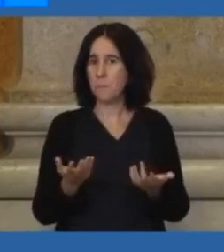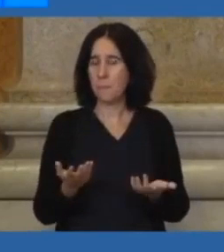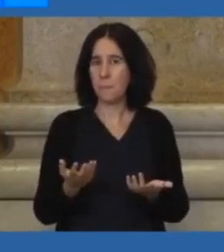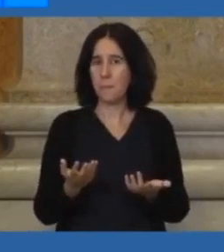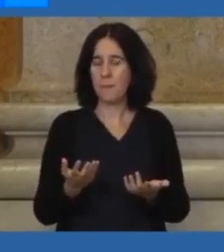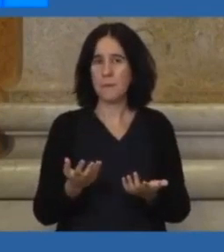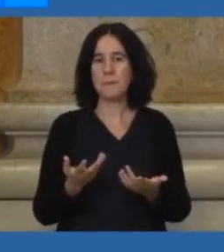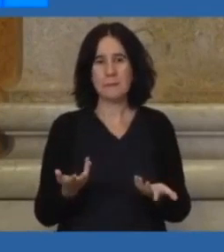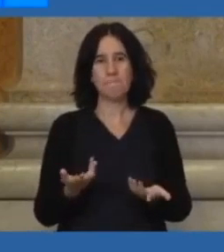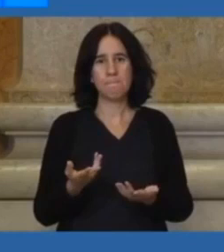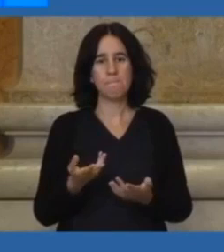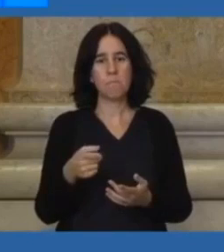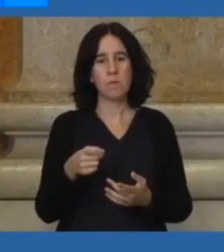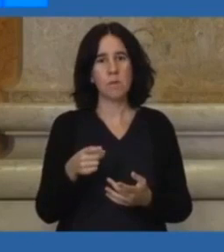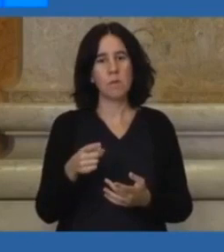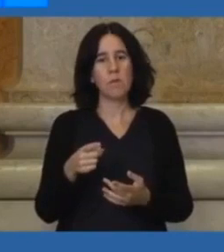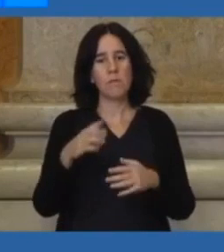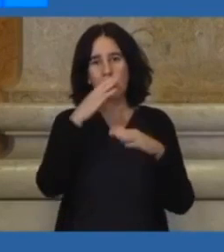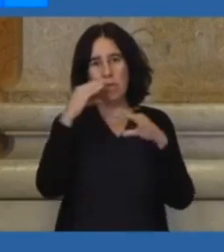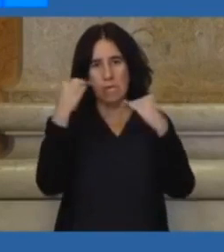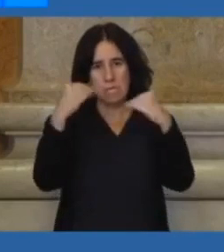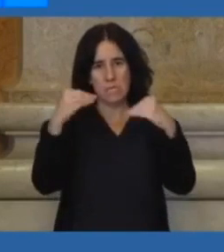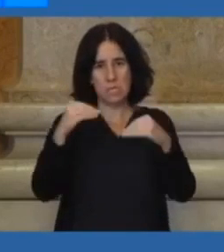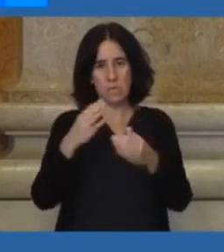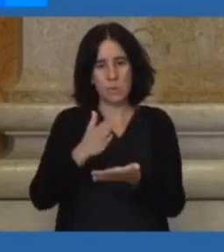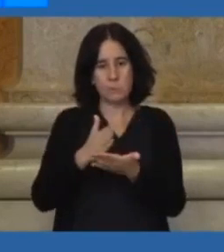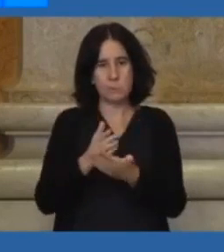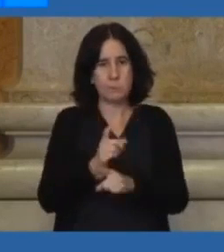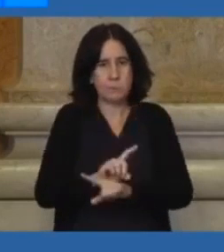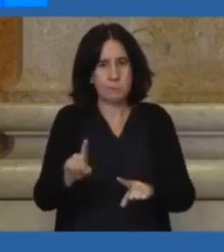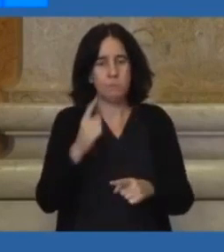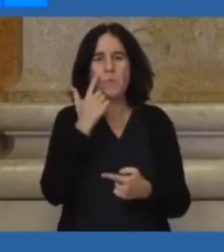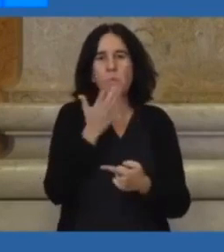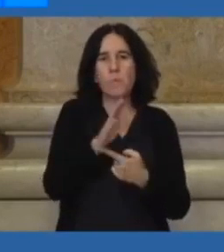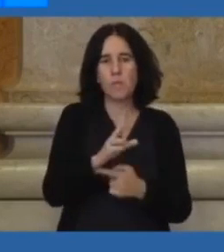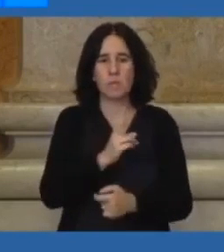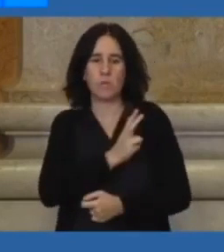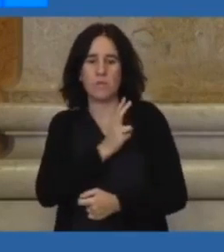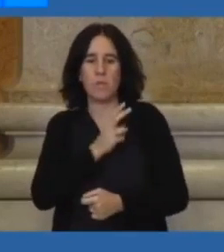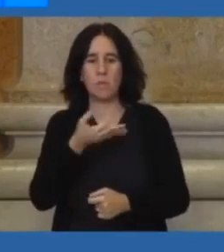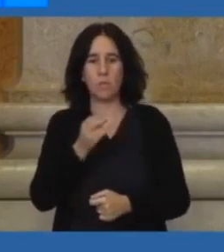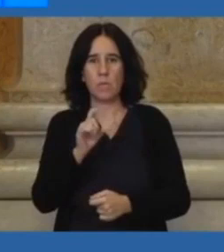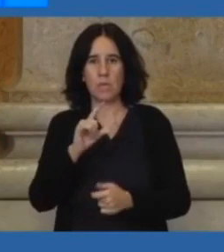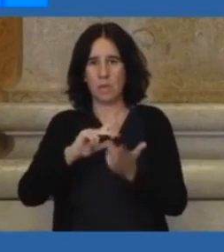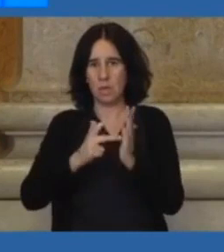proibir nos estabelecimentos de ensino, designadamente nas universidades e nos politécnicos,